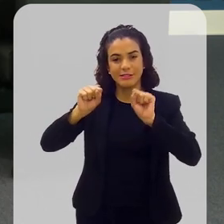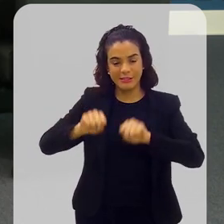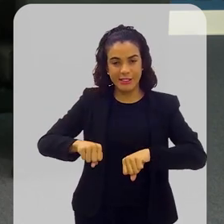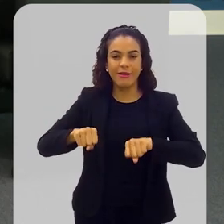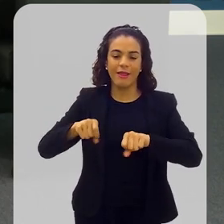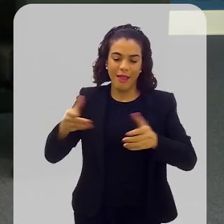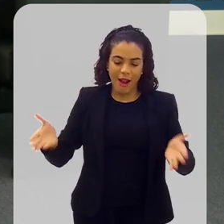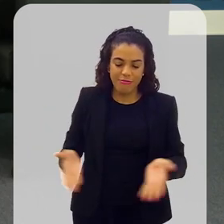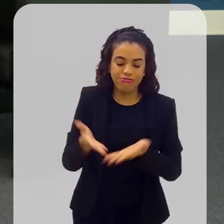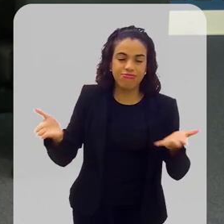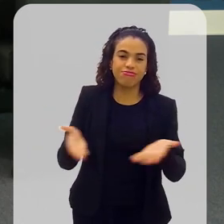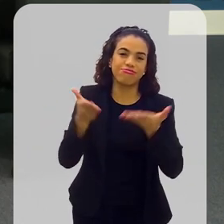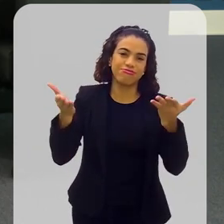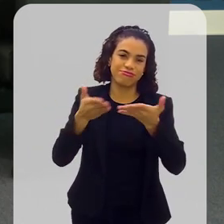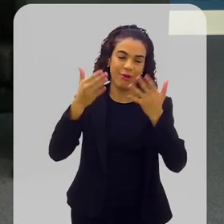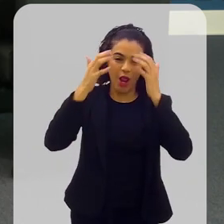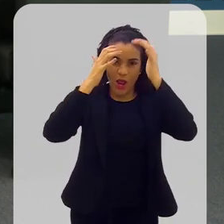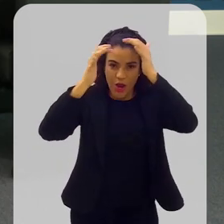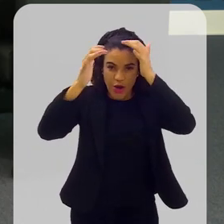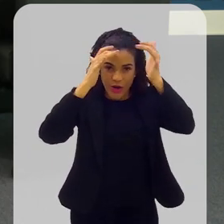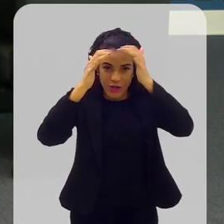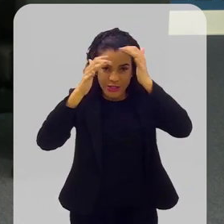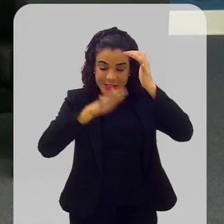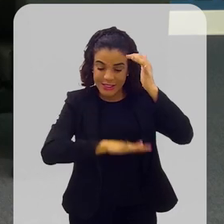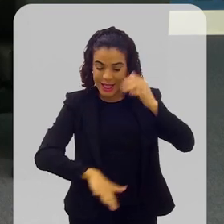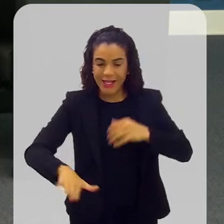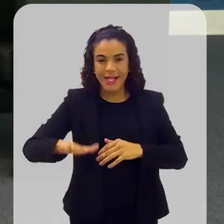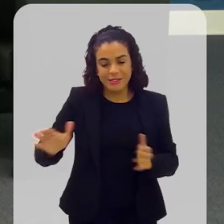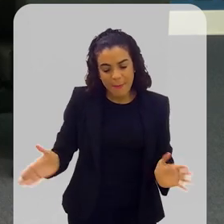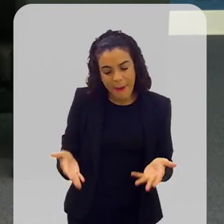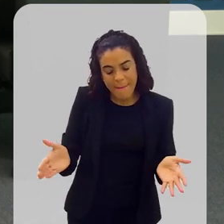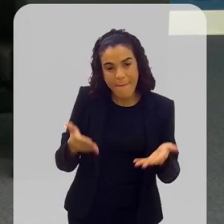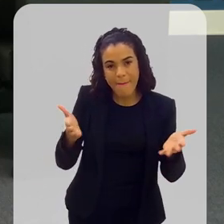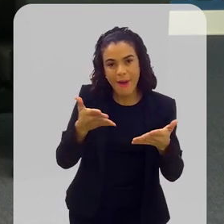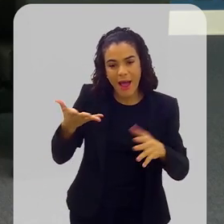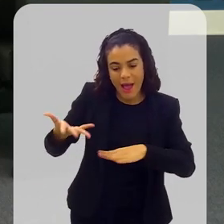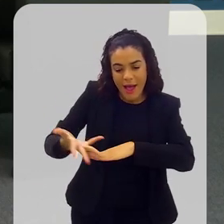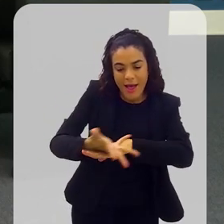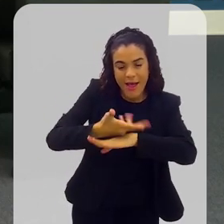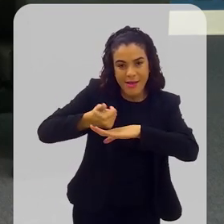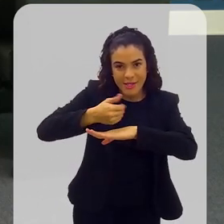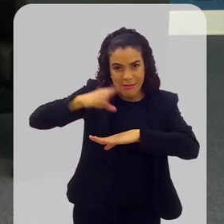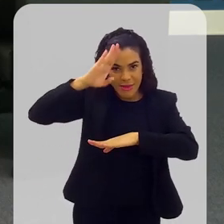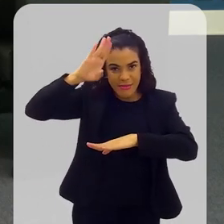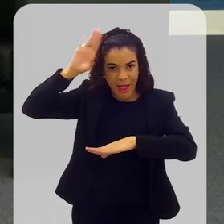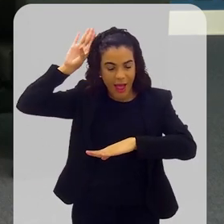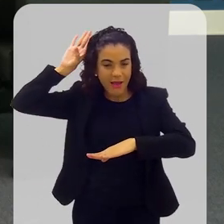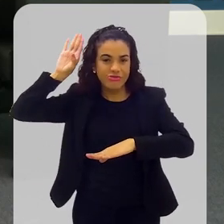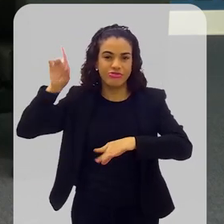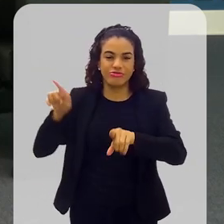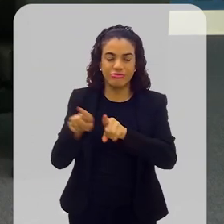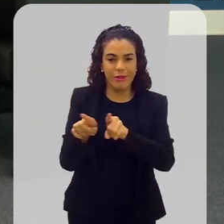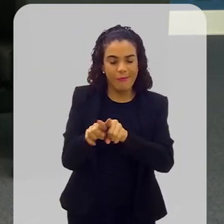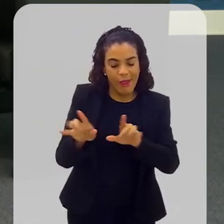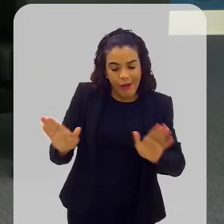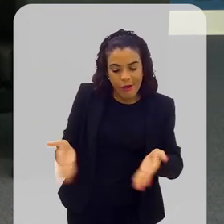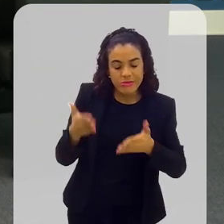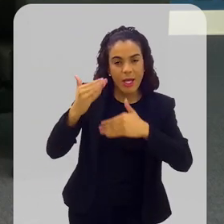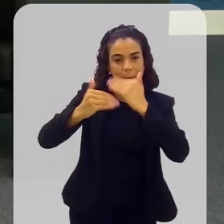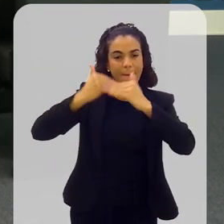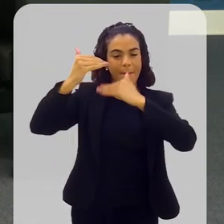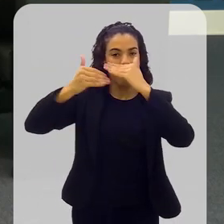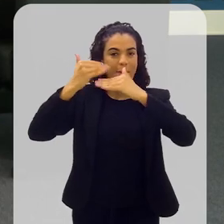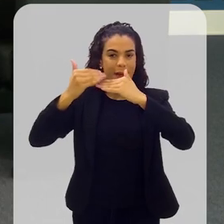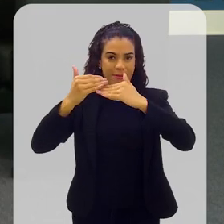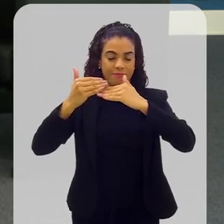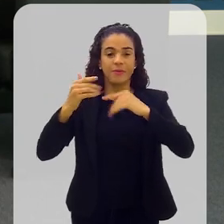acontece, ela é promovida, o cognitivo da criança é estimulado, as habilidades acadêmicas e pré-acadêmicas conseguem ser